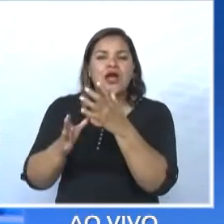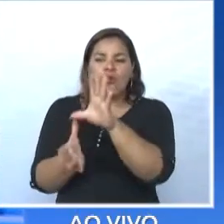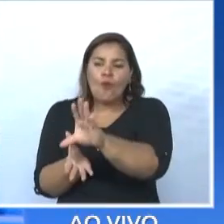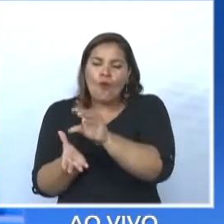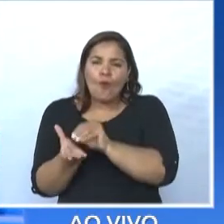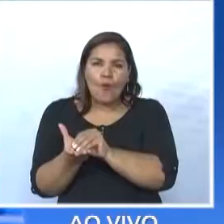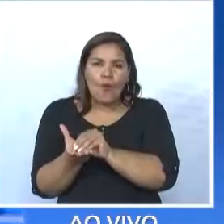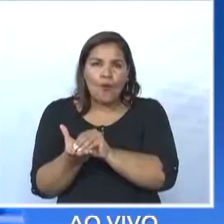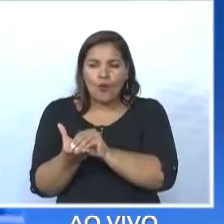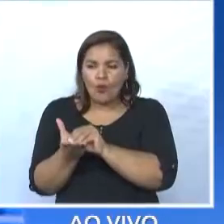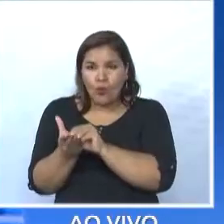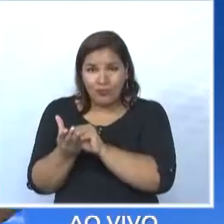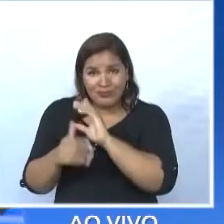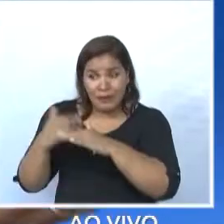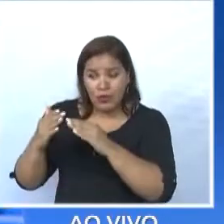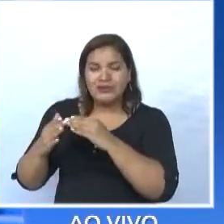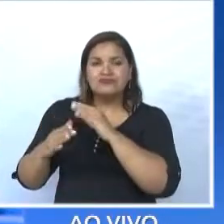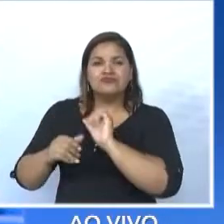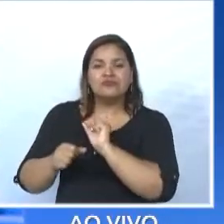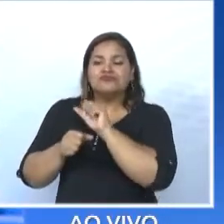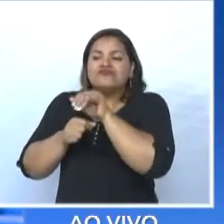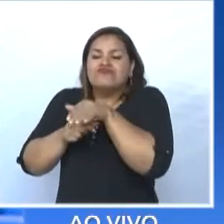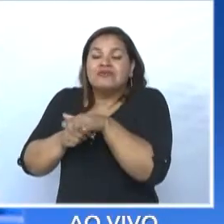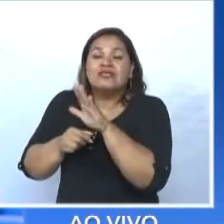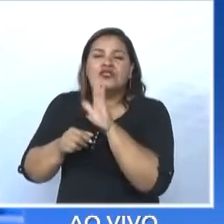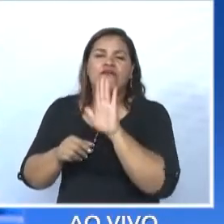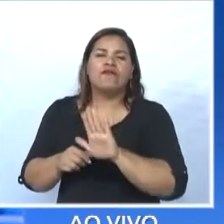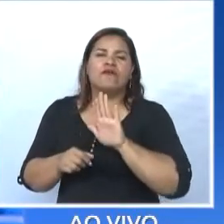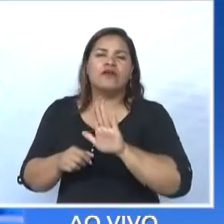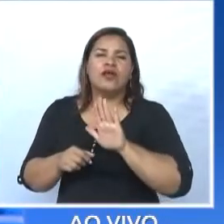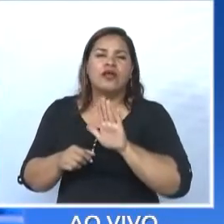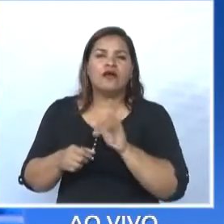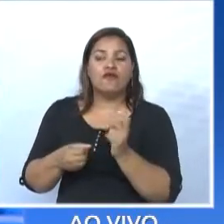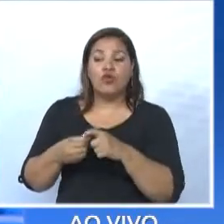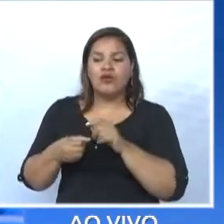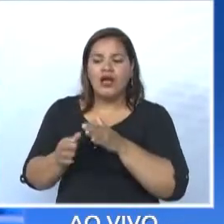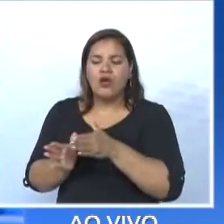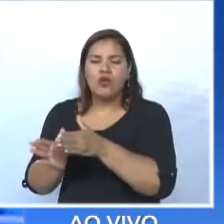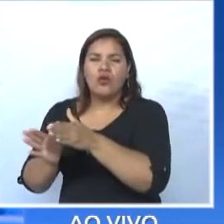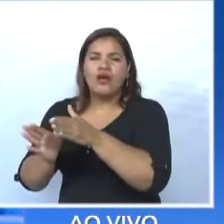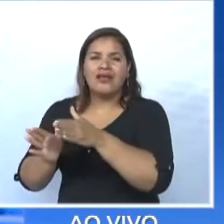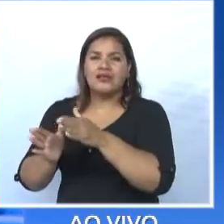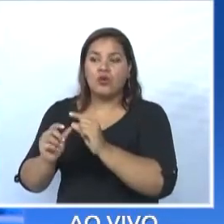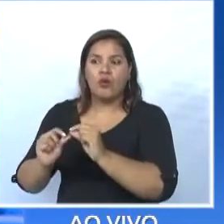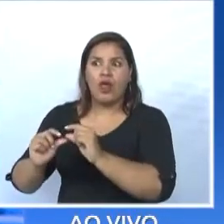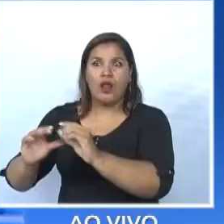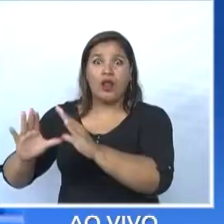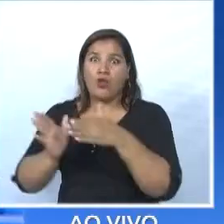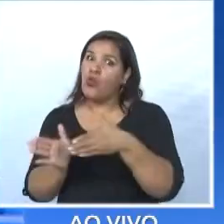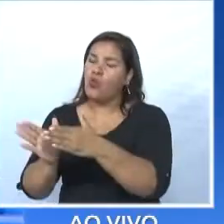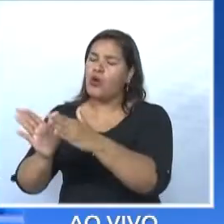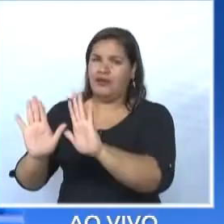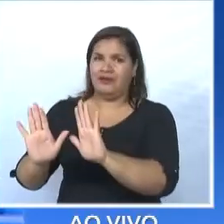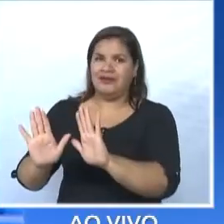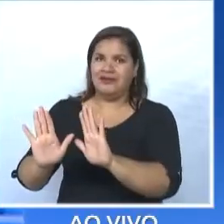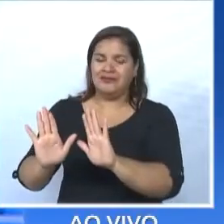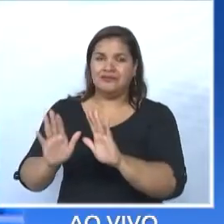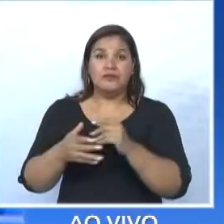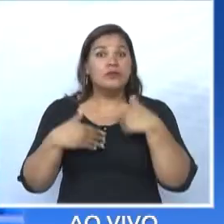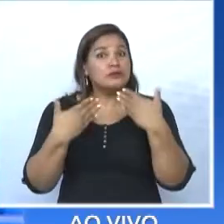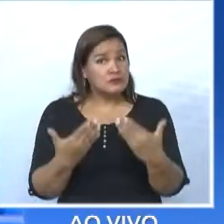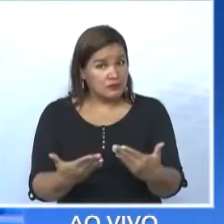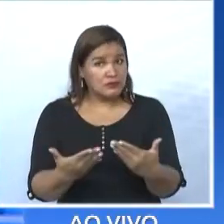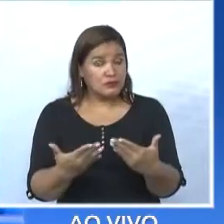e ações de conter quando ela sair, a gente devolver para os córregos para não ir aumentando daqui para lá. E projetos